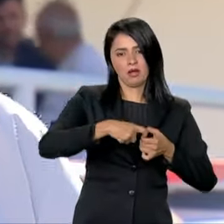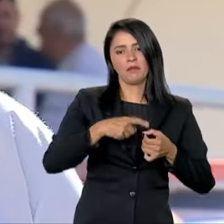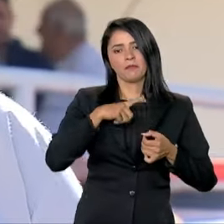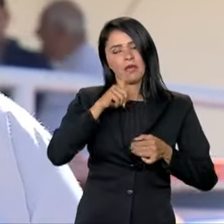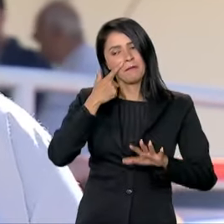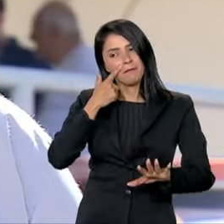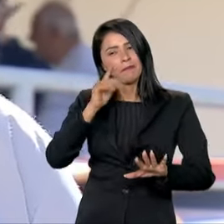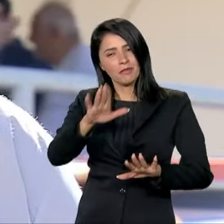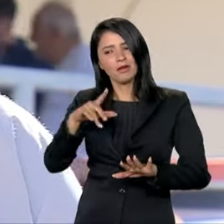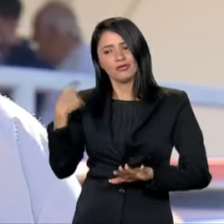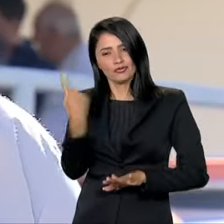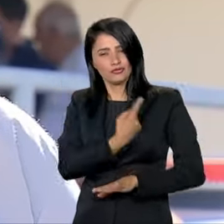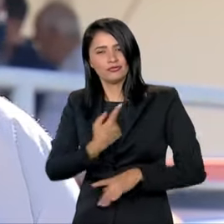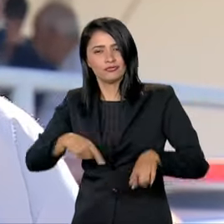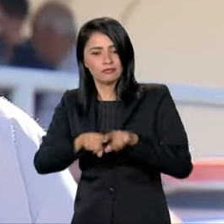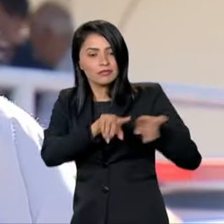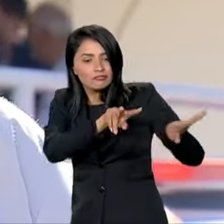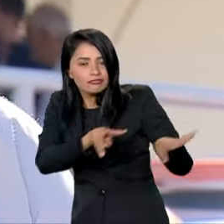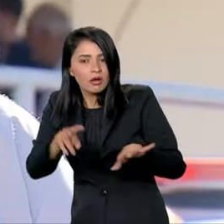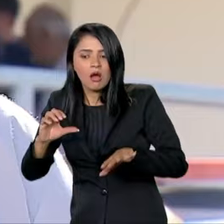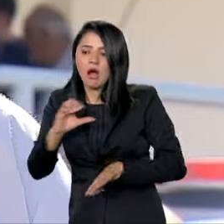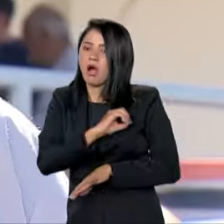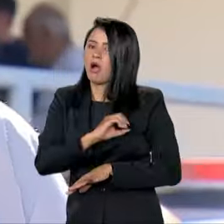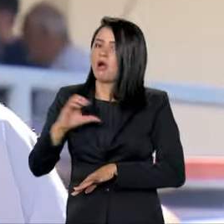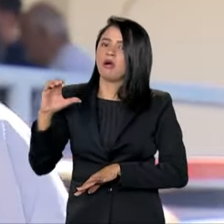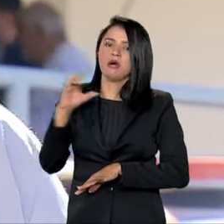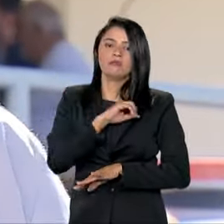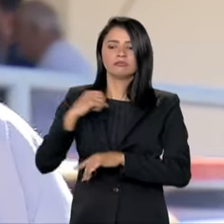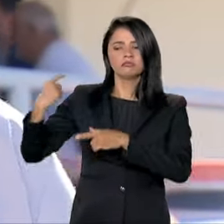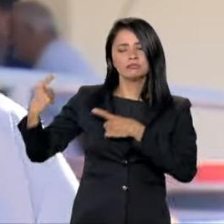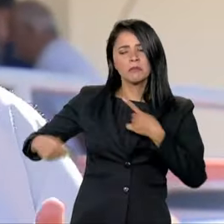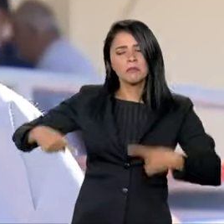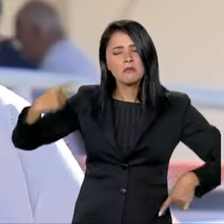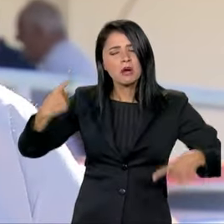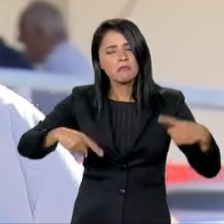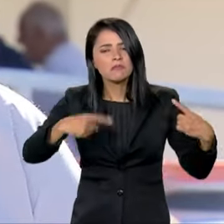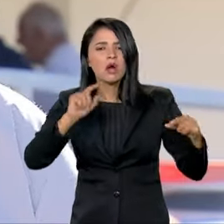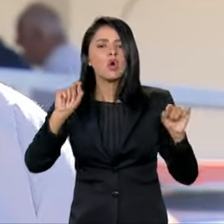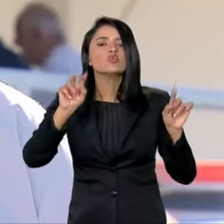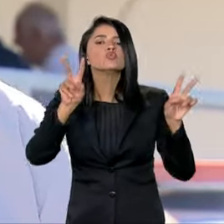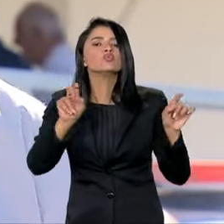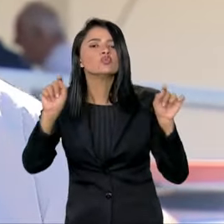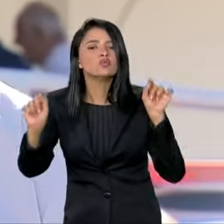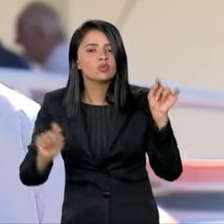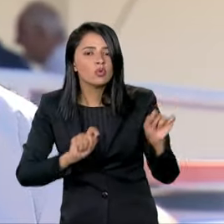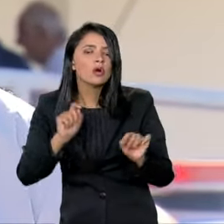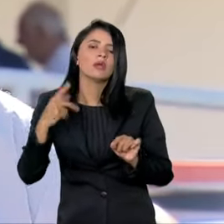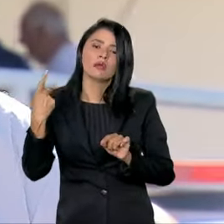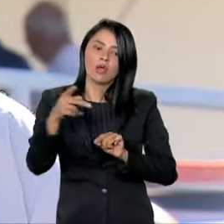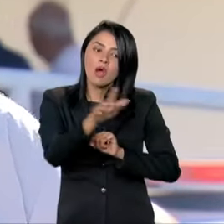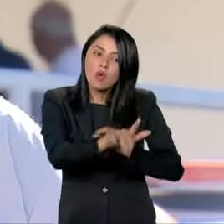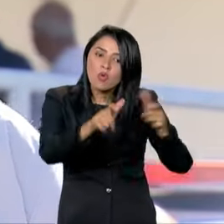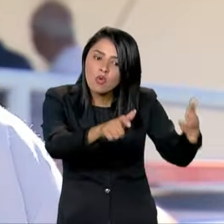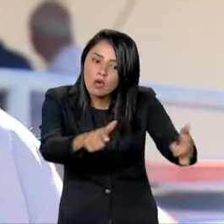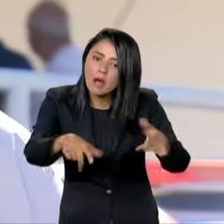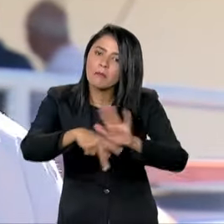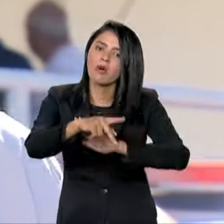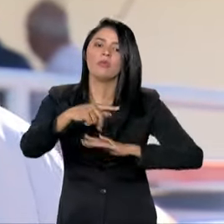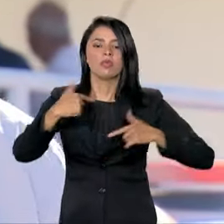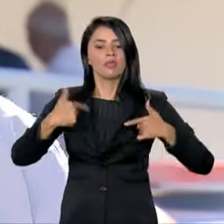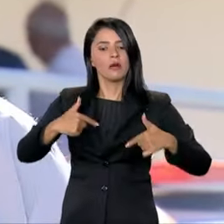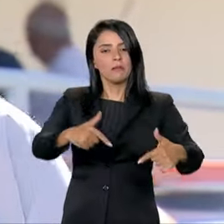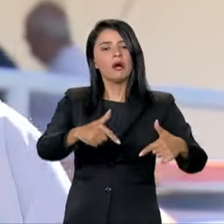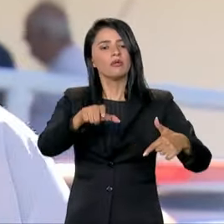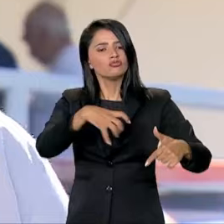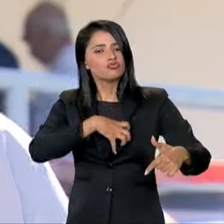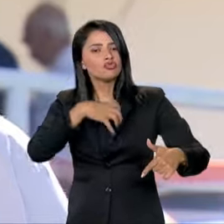acelerar esta semana, prefeito, o debate sobre a manutenção dos postos de trabalho. As maneiras que já